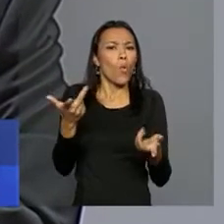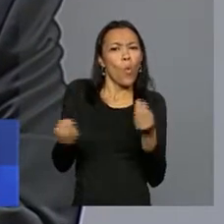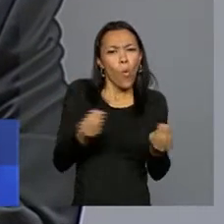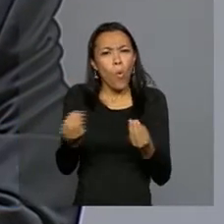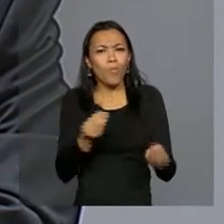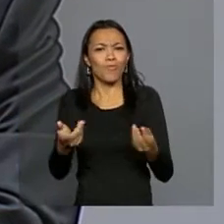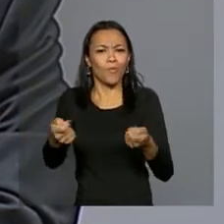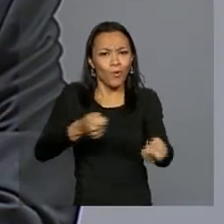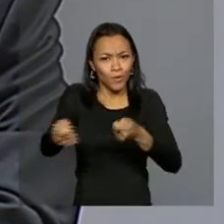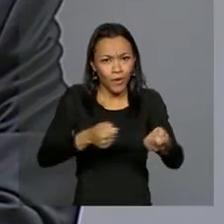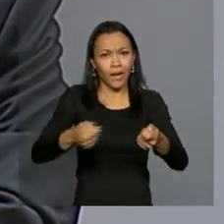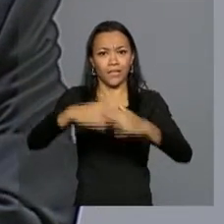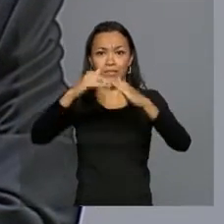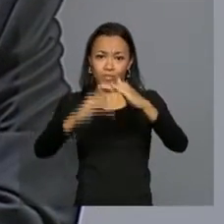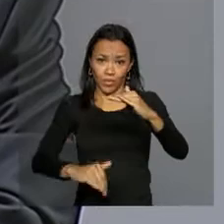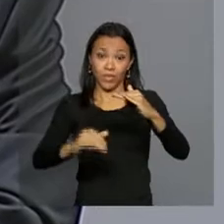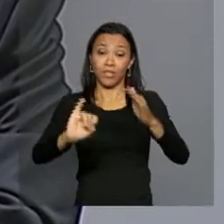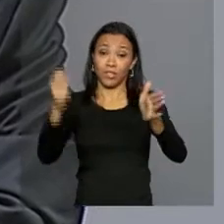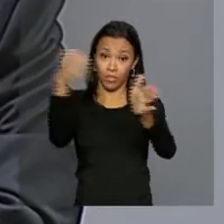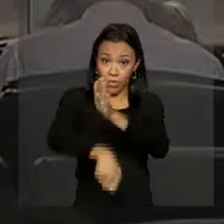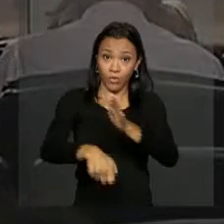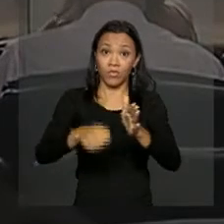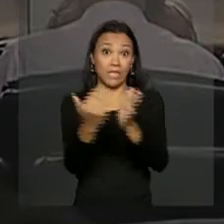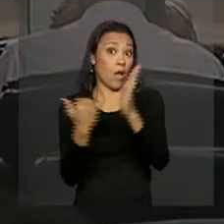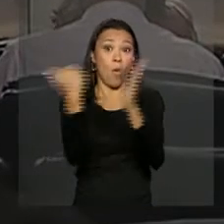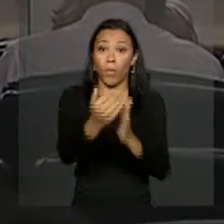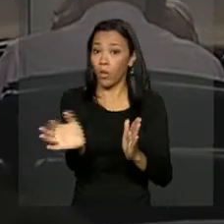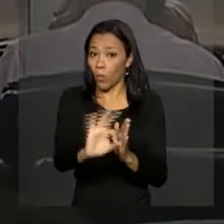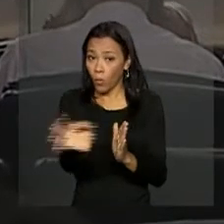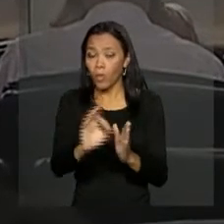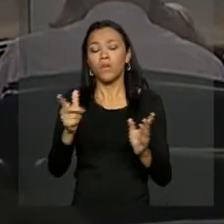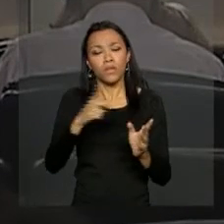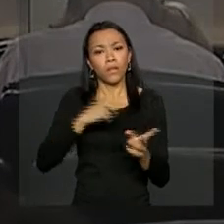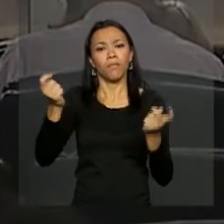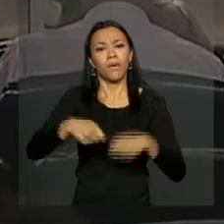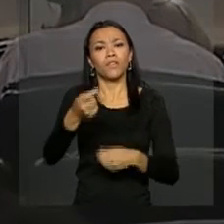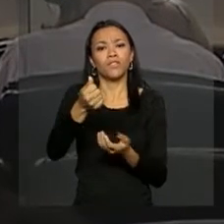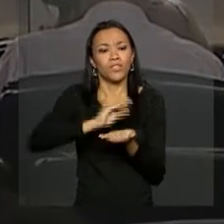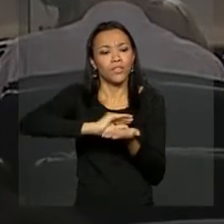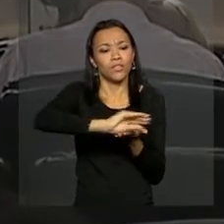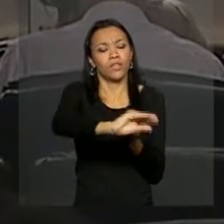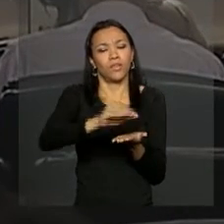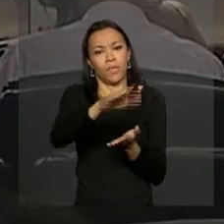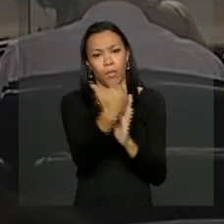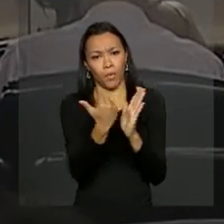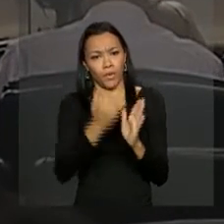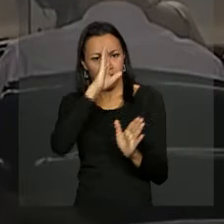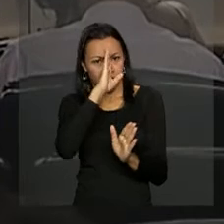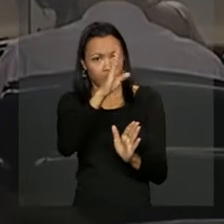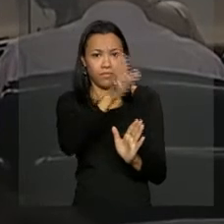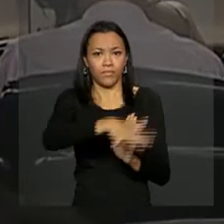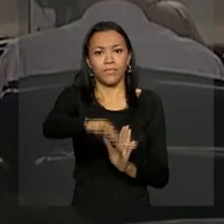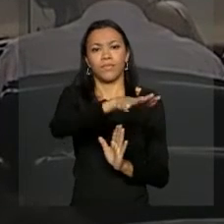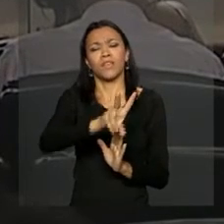aumentar demasiadamente os impostos e que o governo possa direcionar mais recursos para investimentos e para programas prioritários que vão